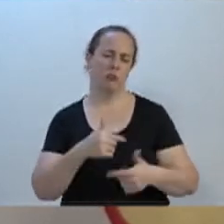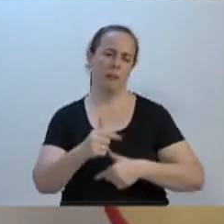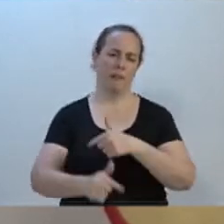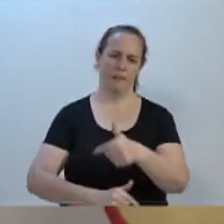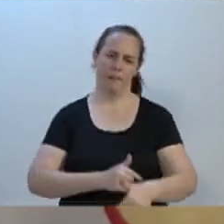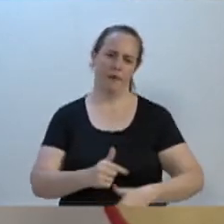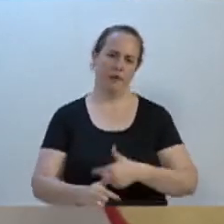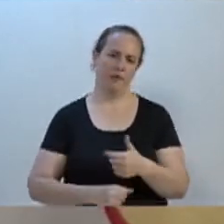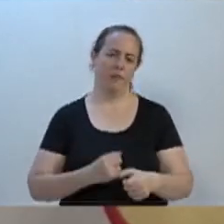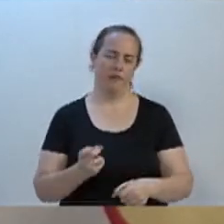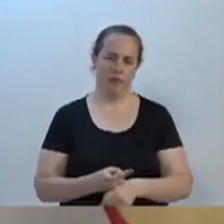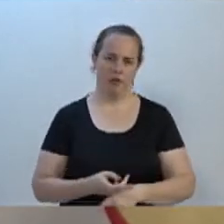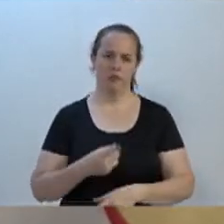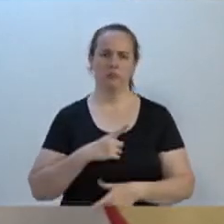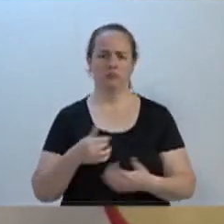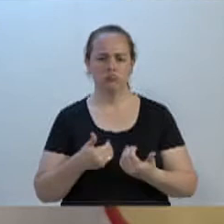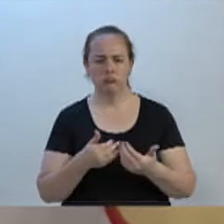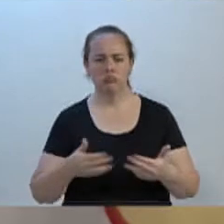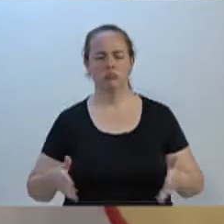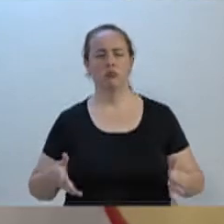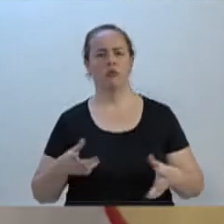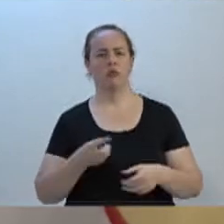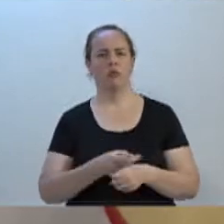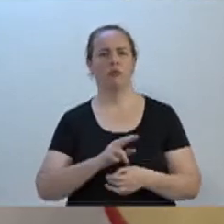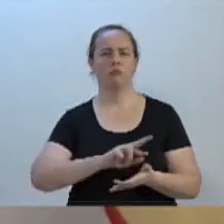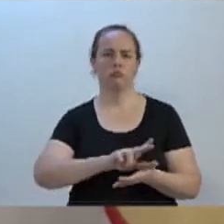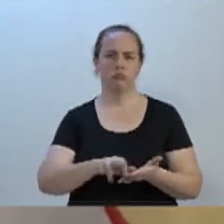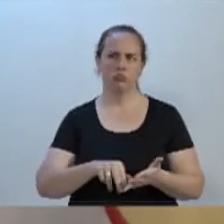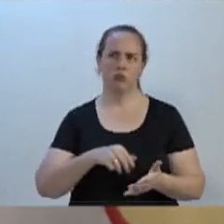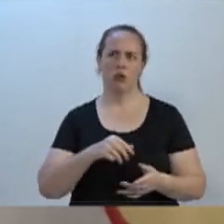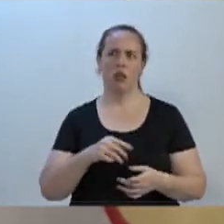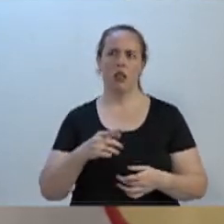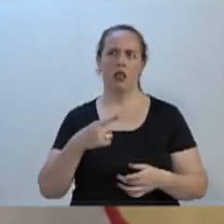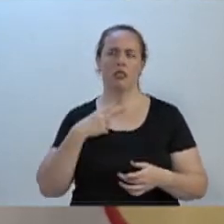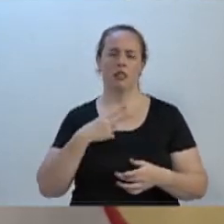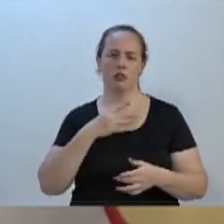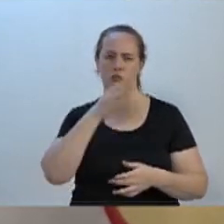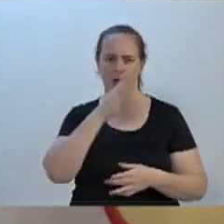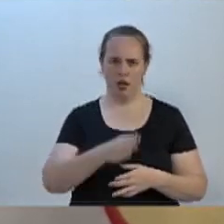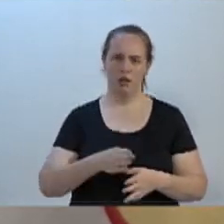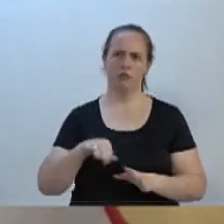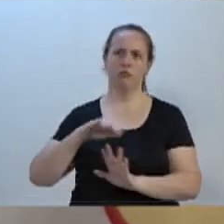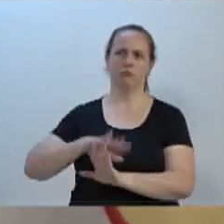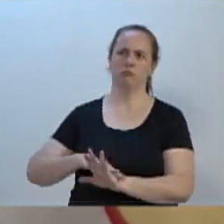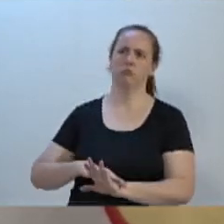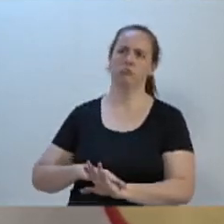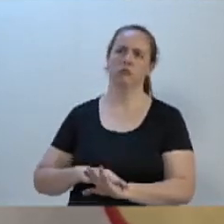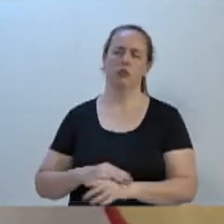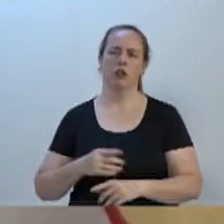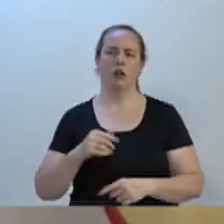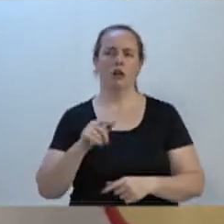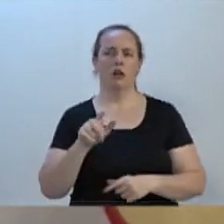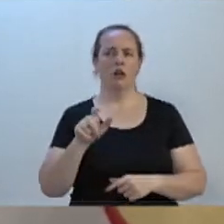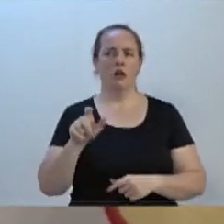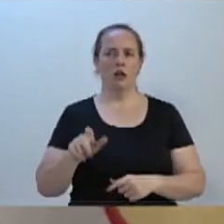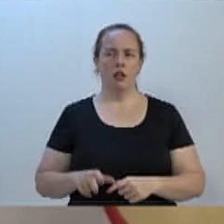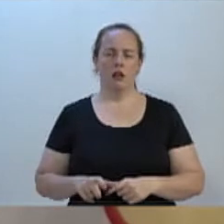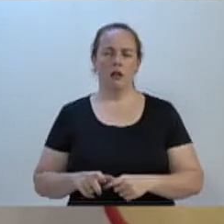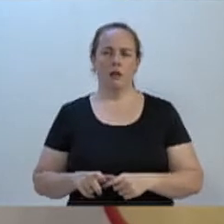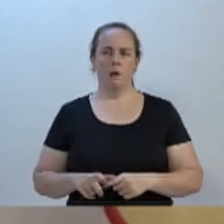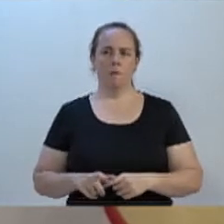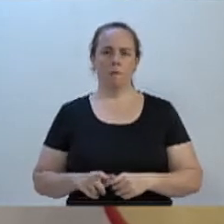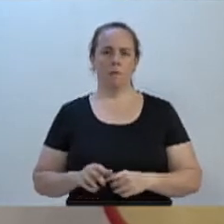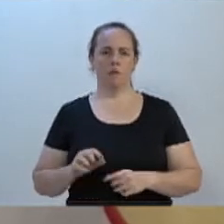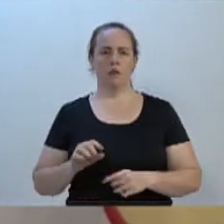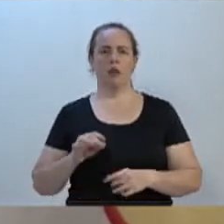empregos, milhares contando com os indiretos, sendo, vereador Adriano Pereira, já vou lhe conceder uma parte,